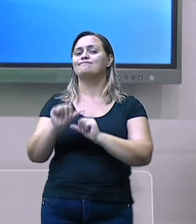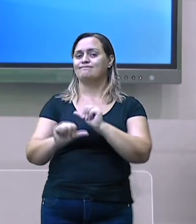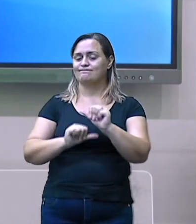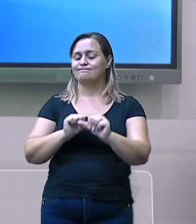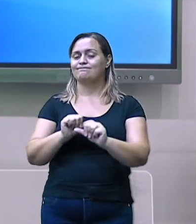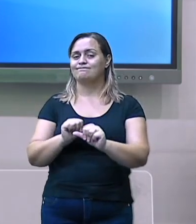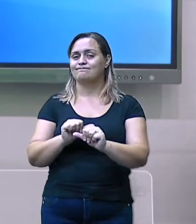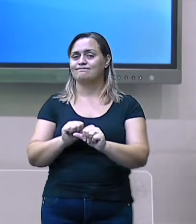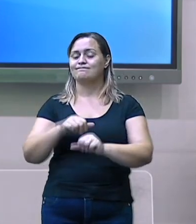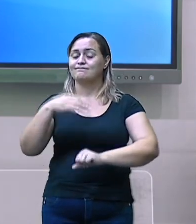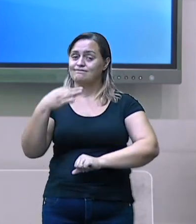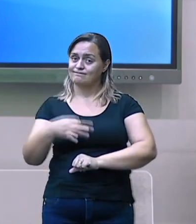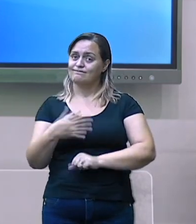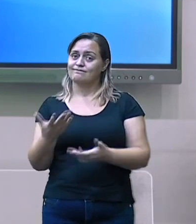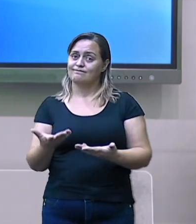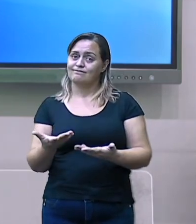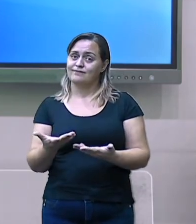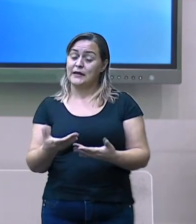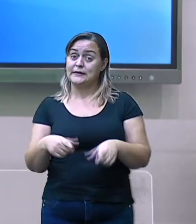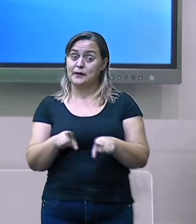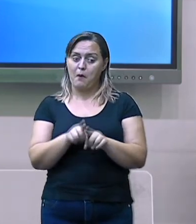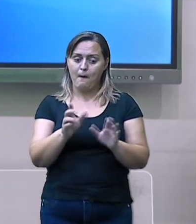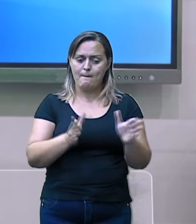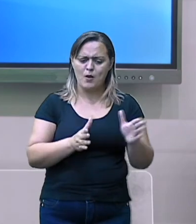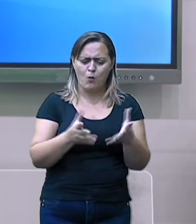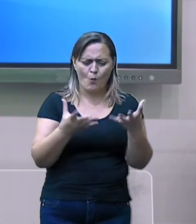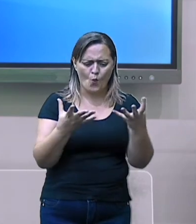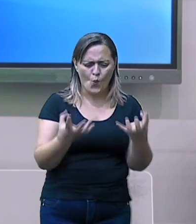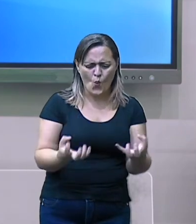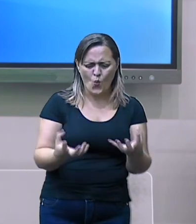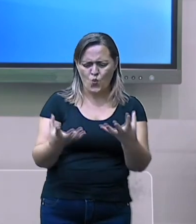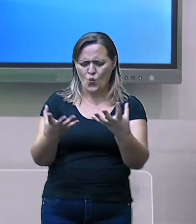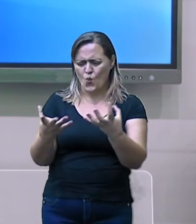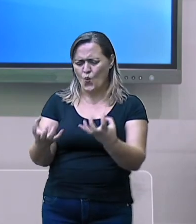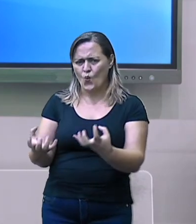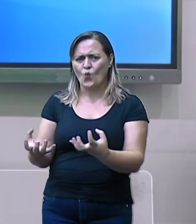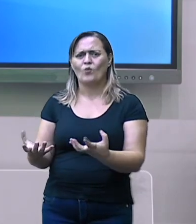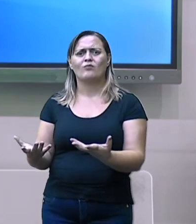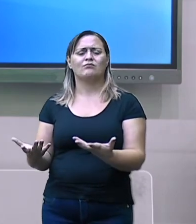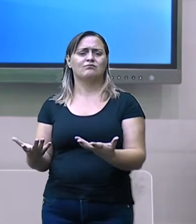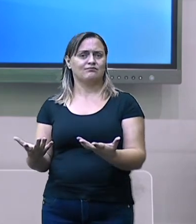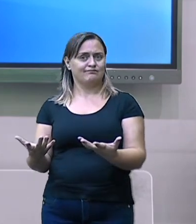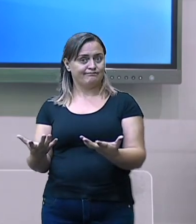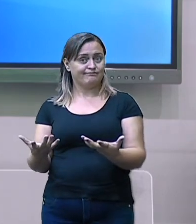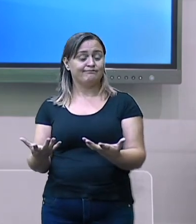secas que a região sudeste tem sofrido.